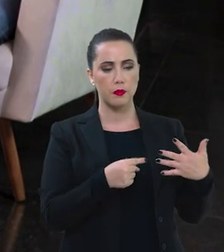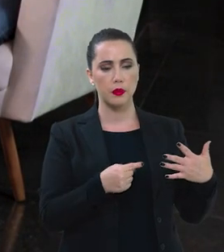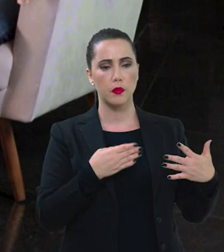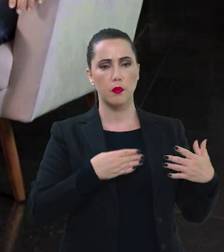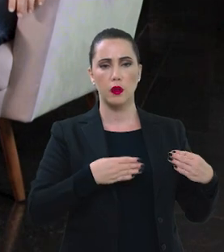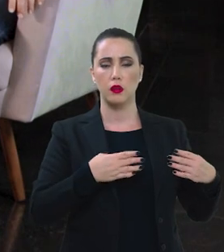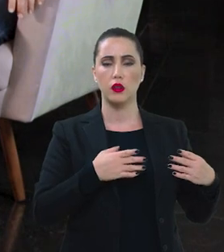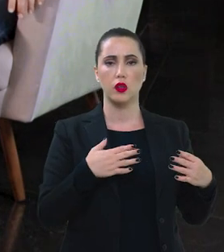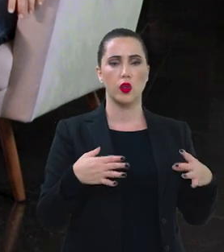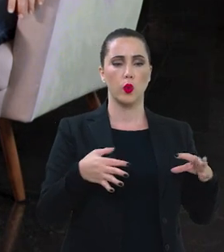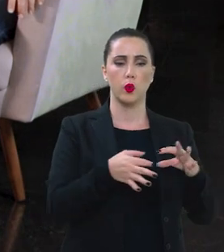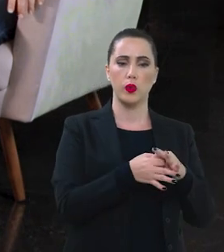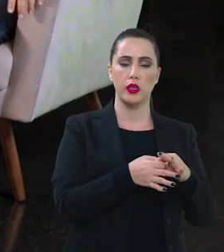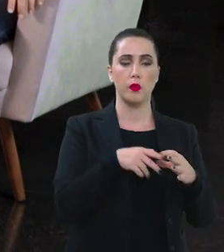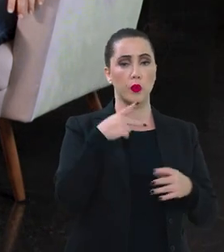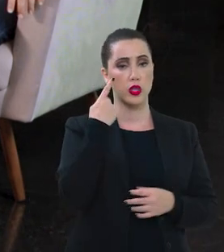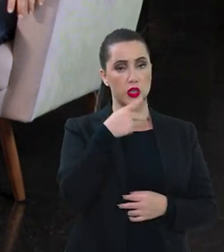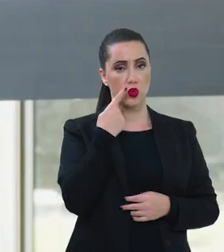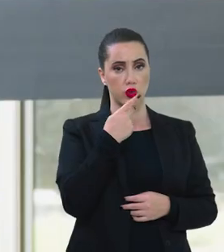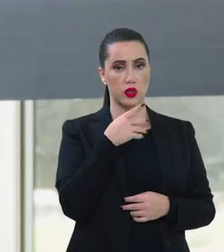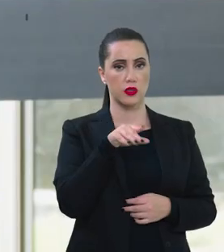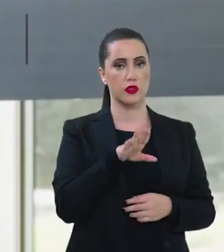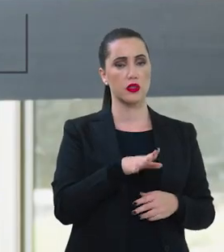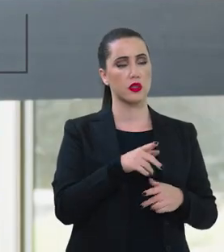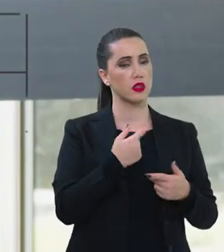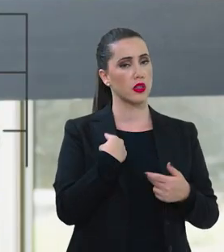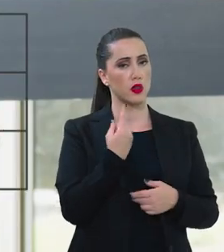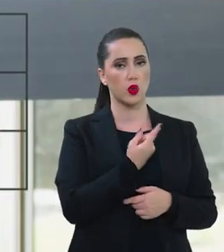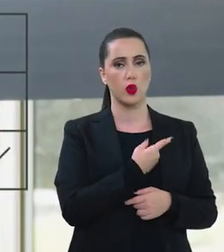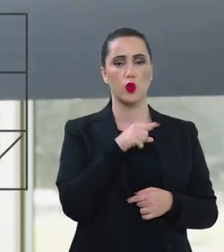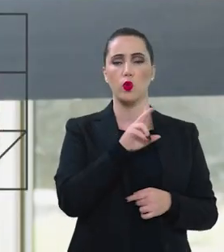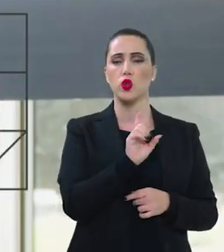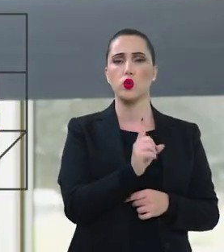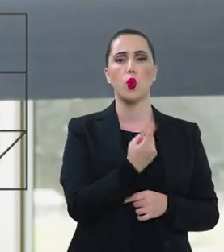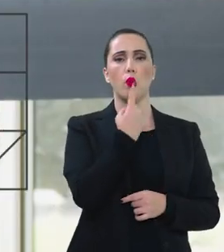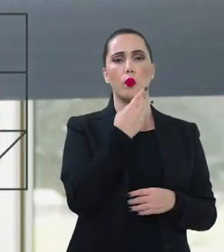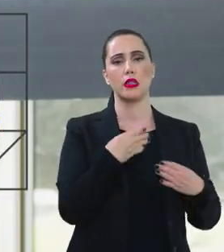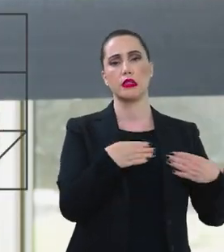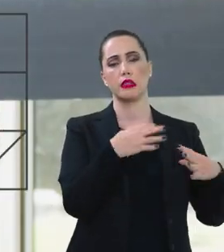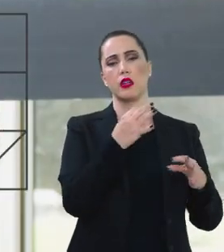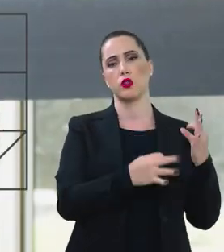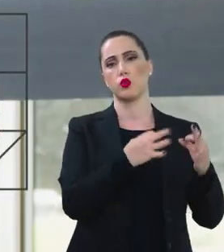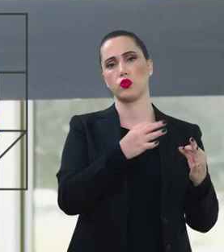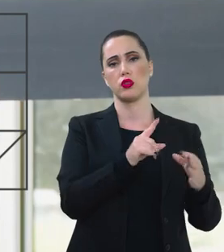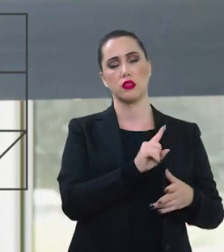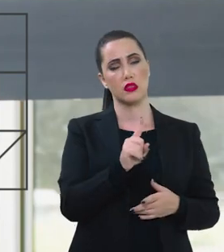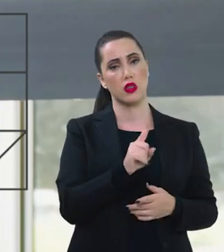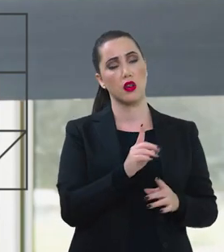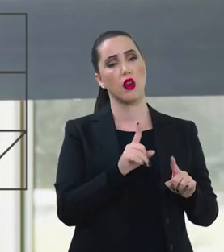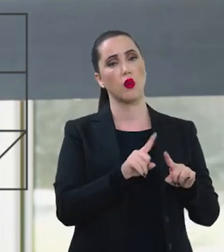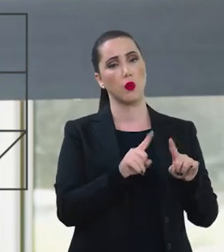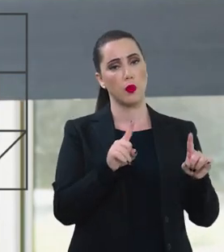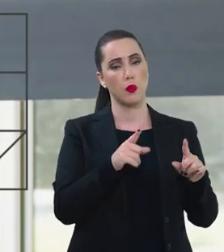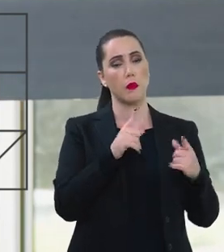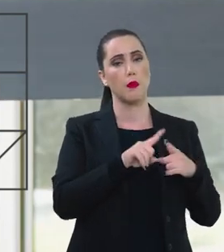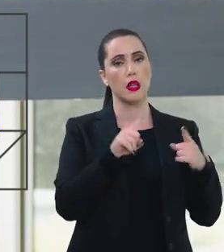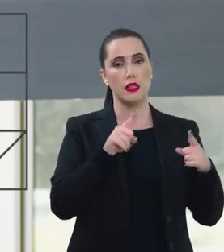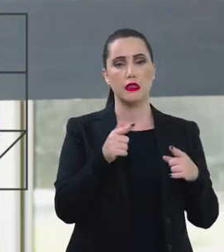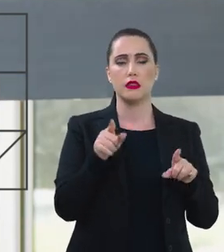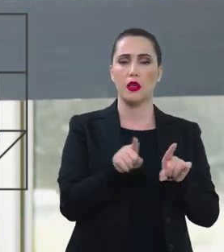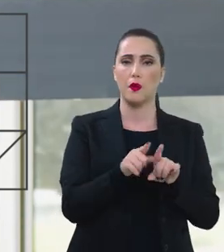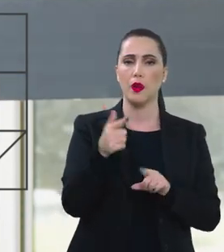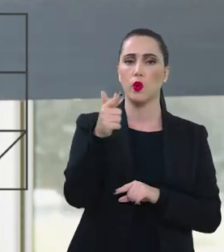articula políticas que passam não só pelo Ministério da Justiça e Segurança Pública, que é de onde sai o programa,